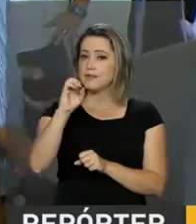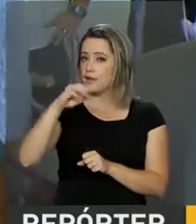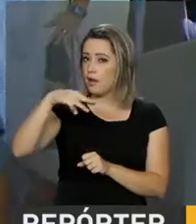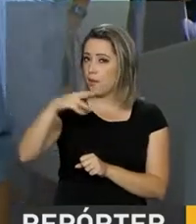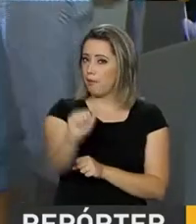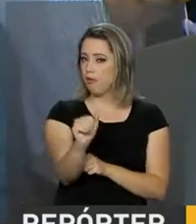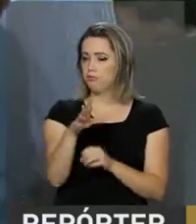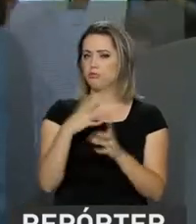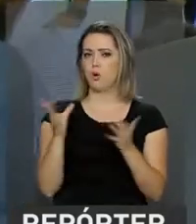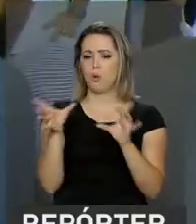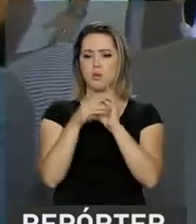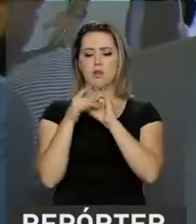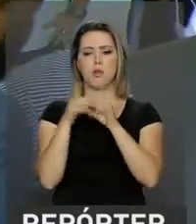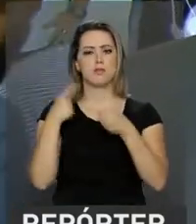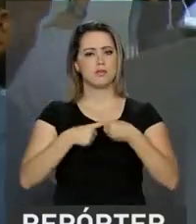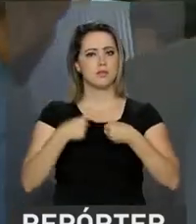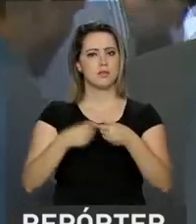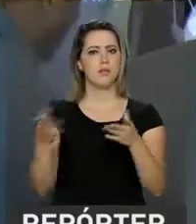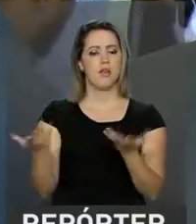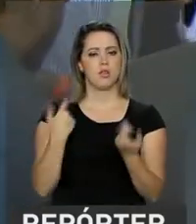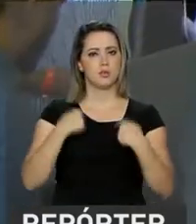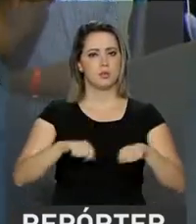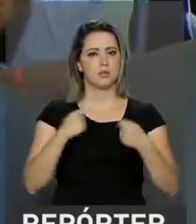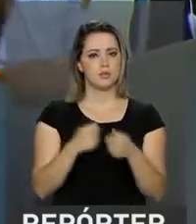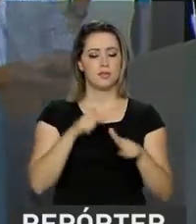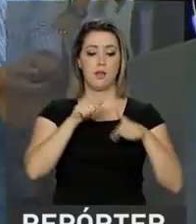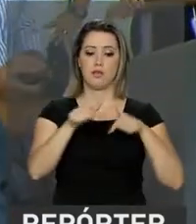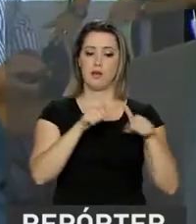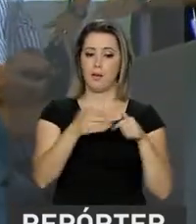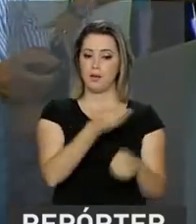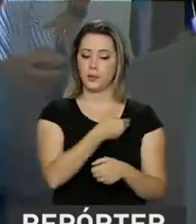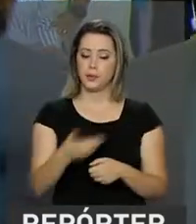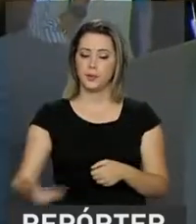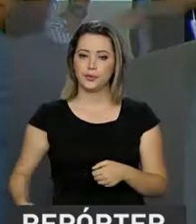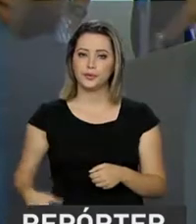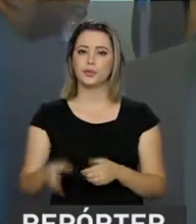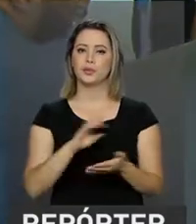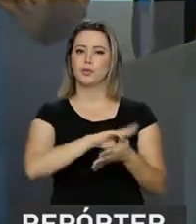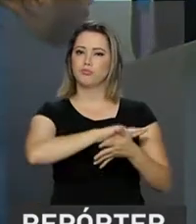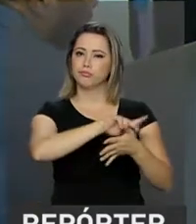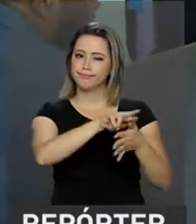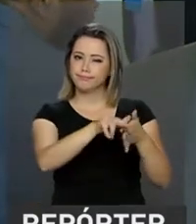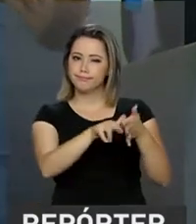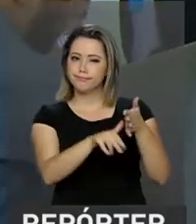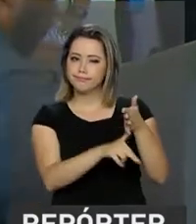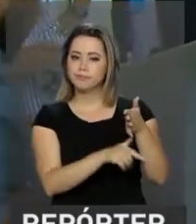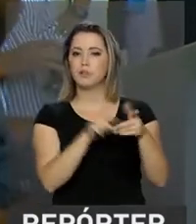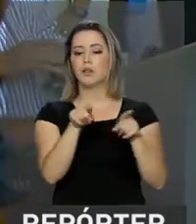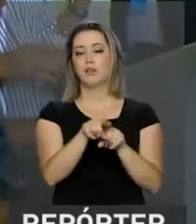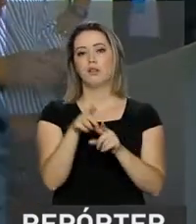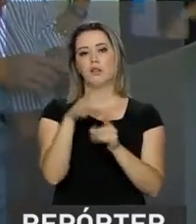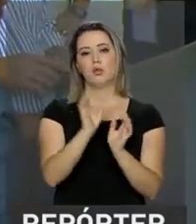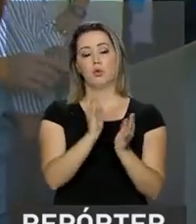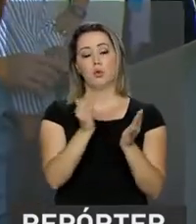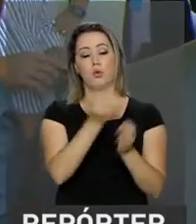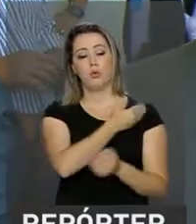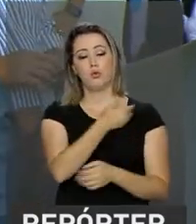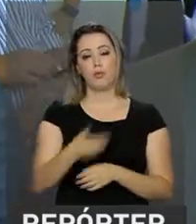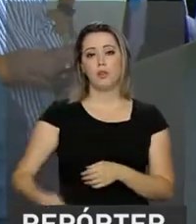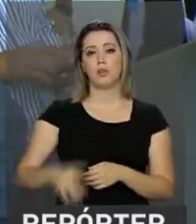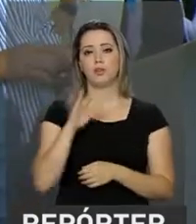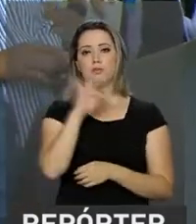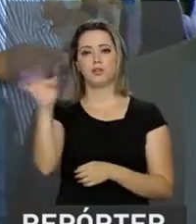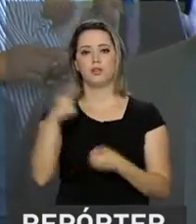pode ser feita se houver a convergência de ações públicas dos vários setores, das várias esferas, federal, estadual,